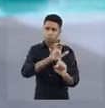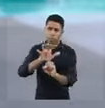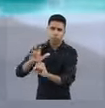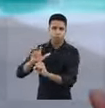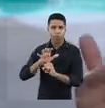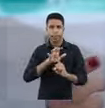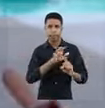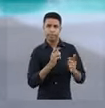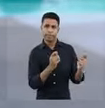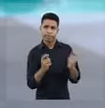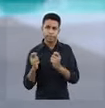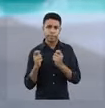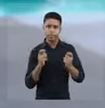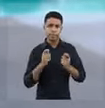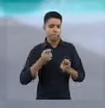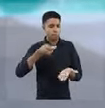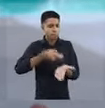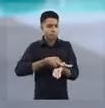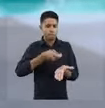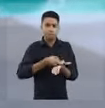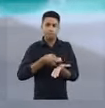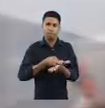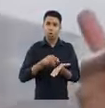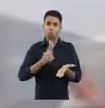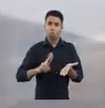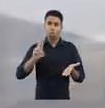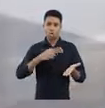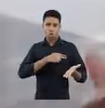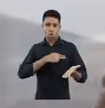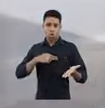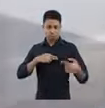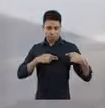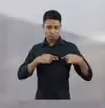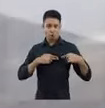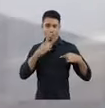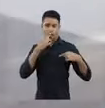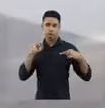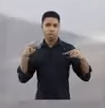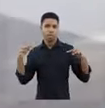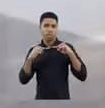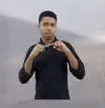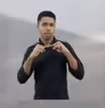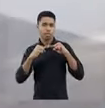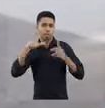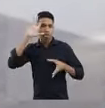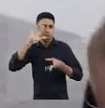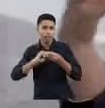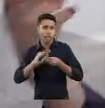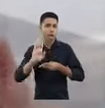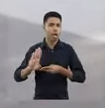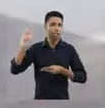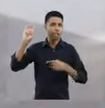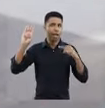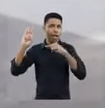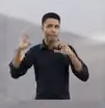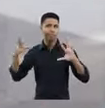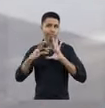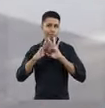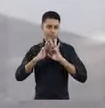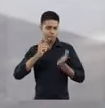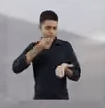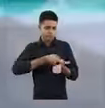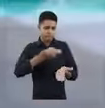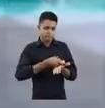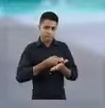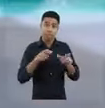esses trabalhadores com condutas como a obrigatoriedade de usar uniformes alusivos à candidatura de determinado